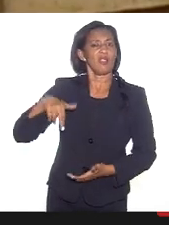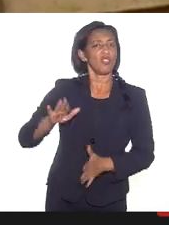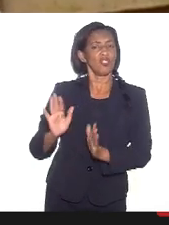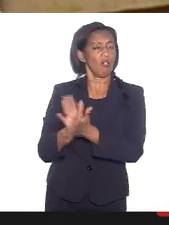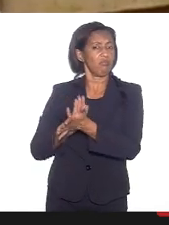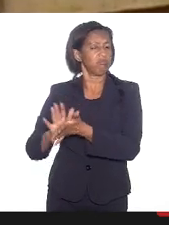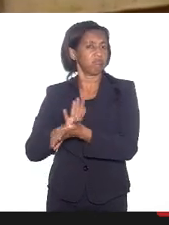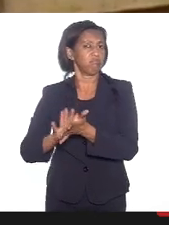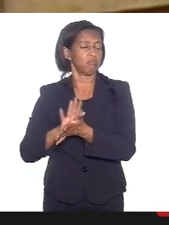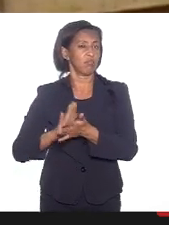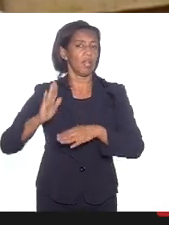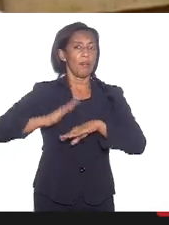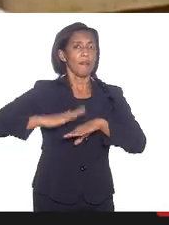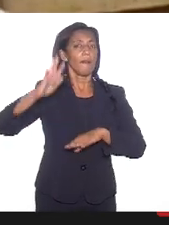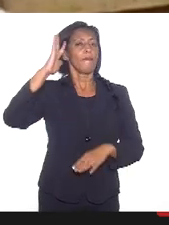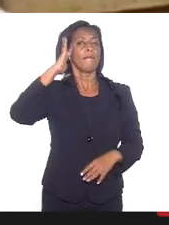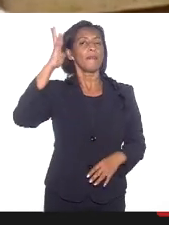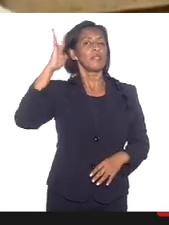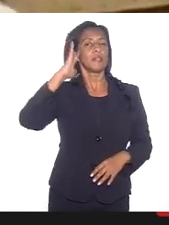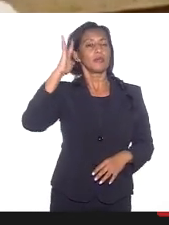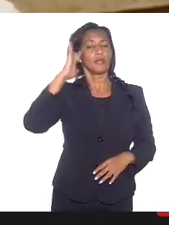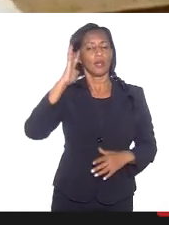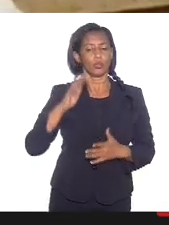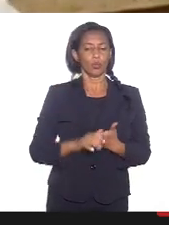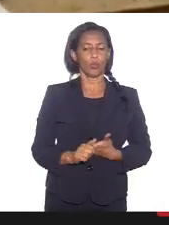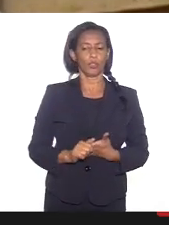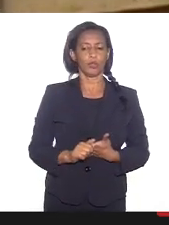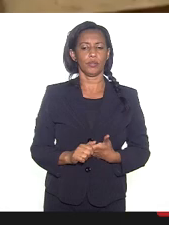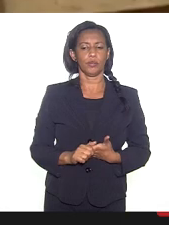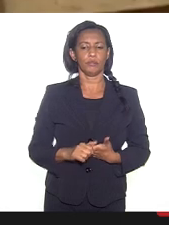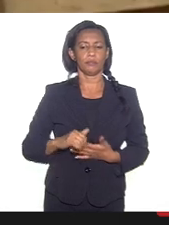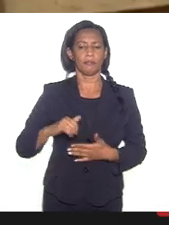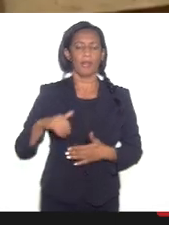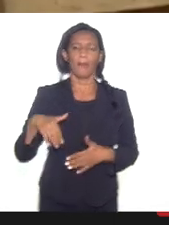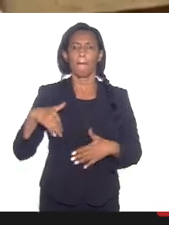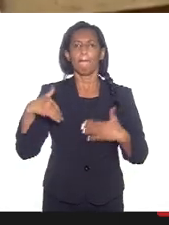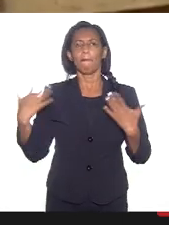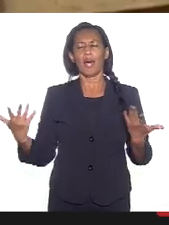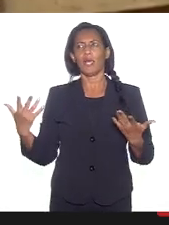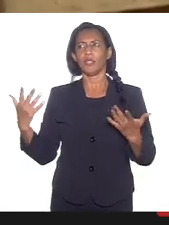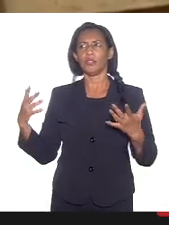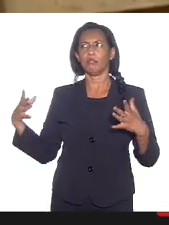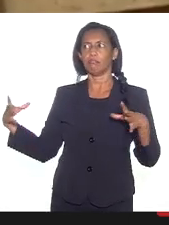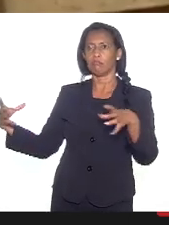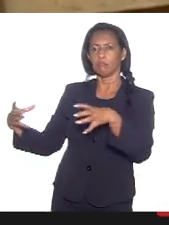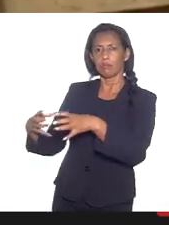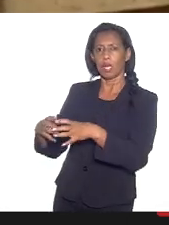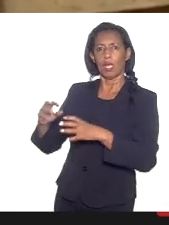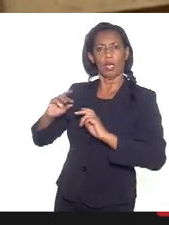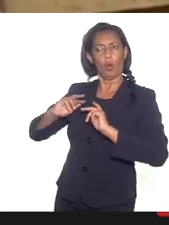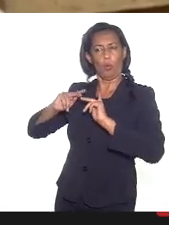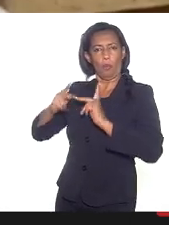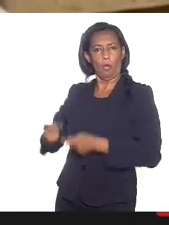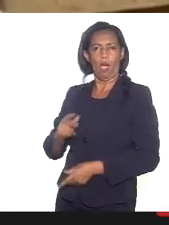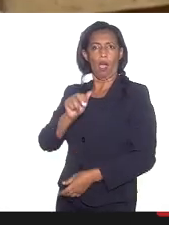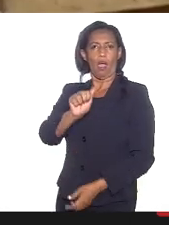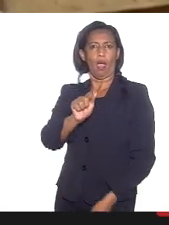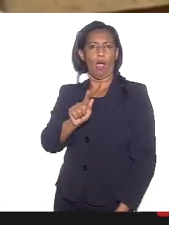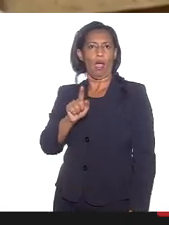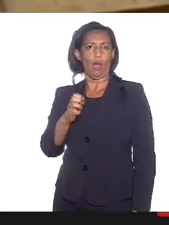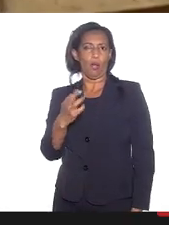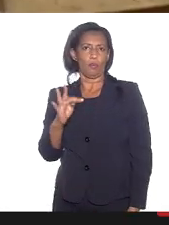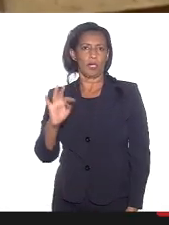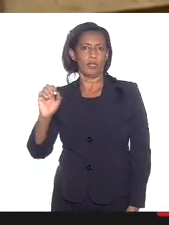Maiores pensadores, as pessoas mais beneficiaram a humanidade, como Albert Sabin, por exemplo,